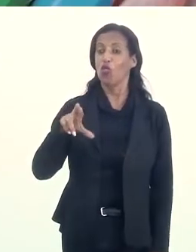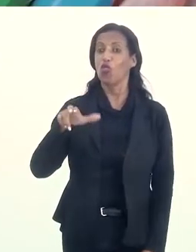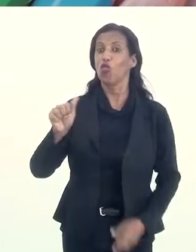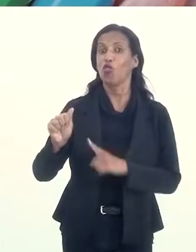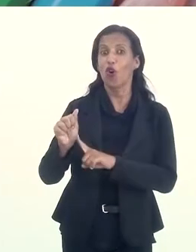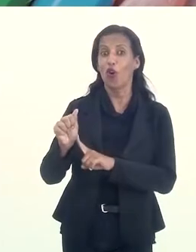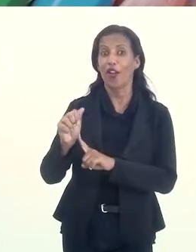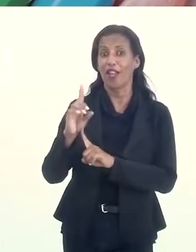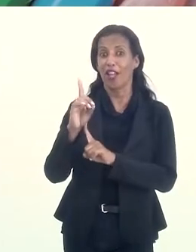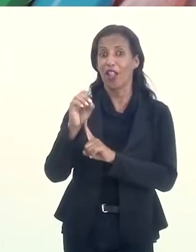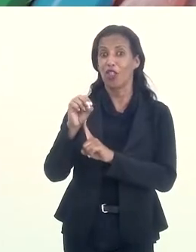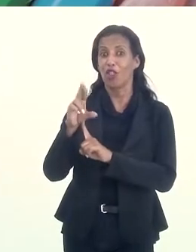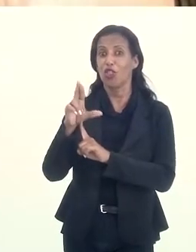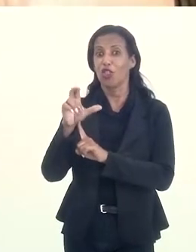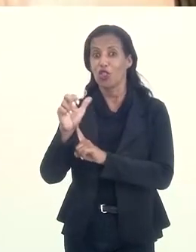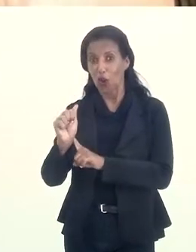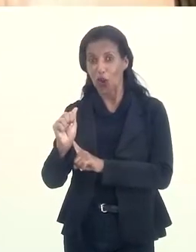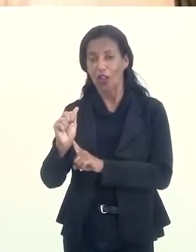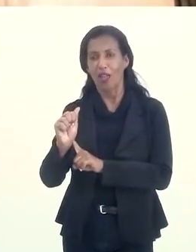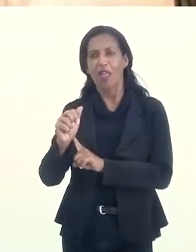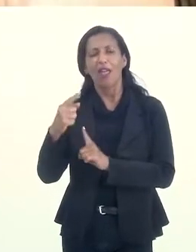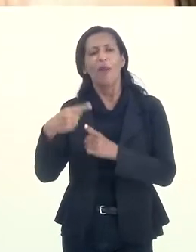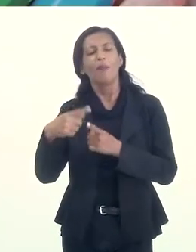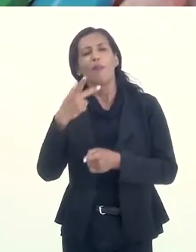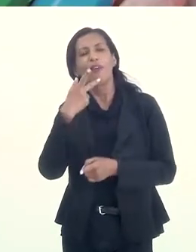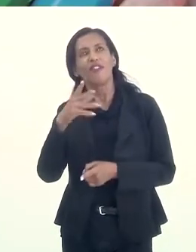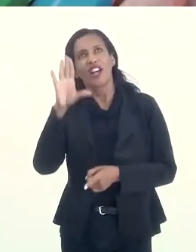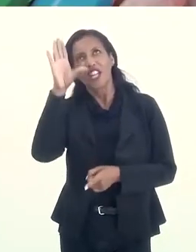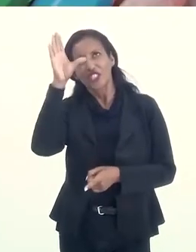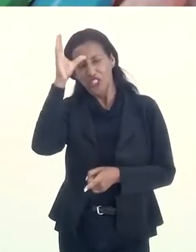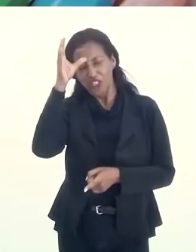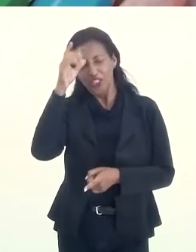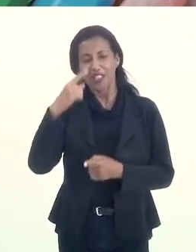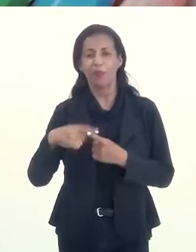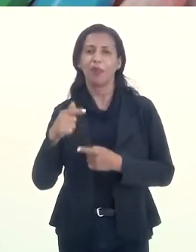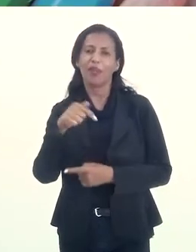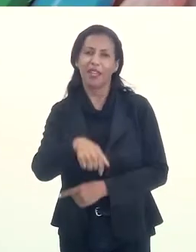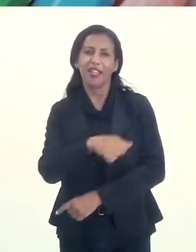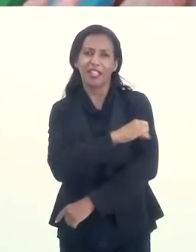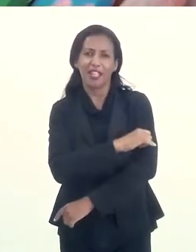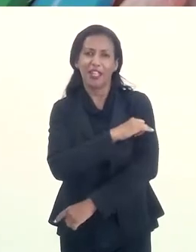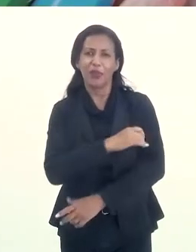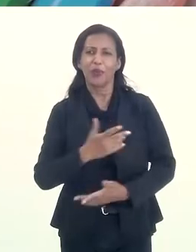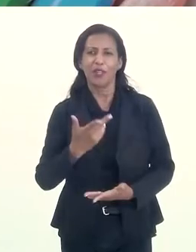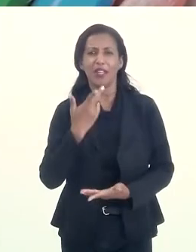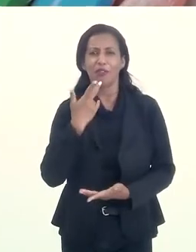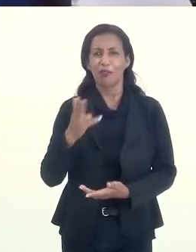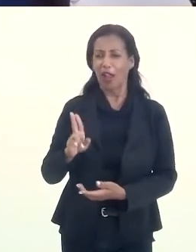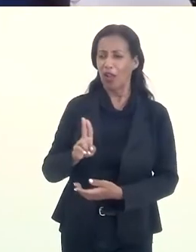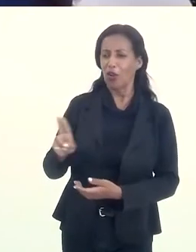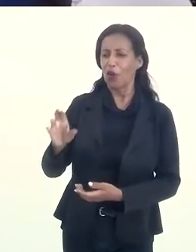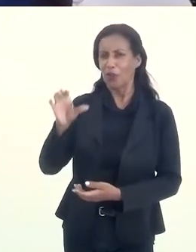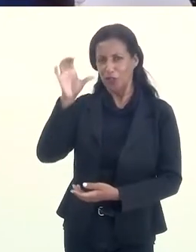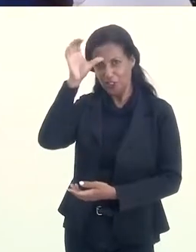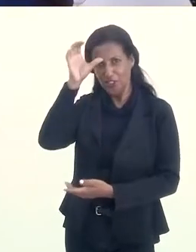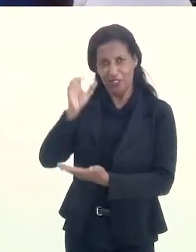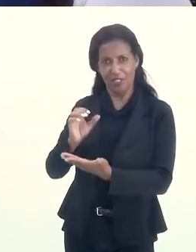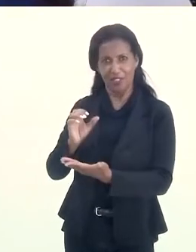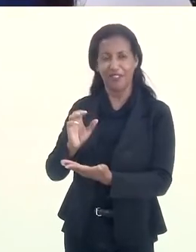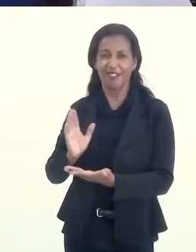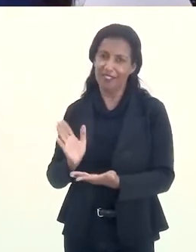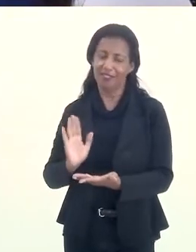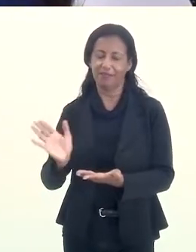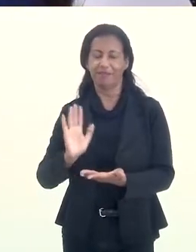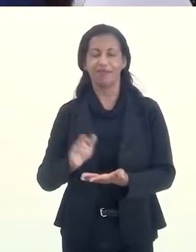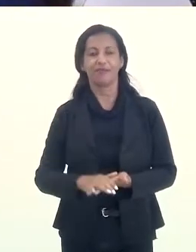Chiquinha. Não era... O nome da professora. Não, é porque fala tia, porque aqui no Rio de Janeiro, enfim, nas escolas, por isso que eu falei.